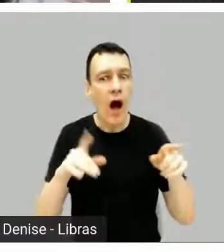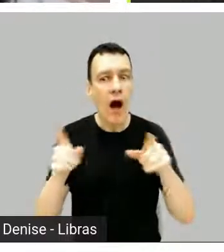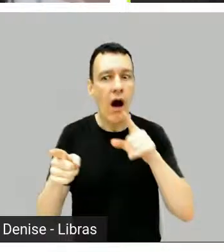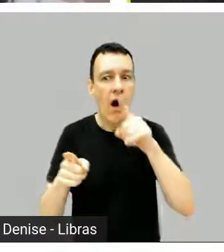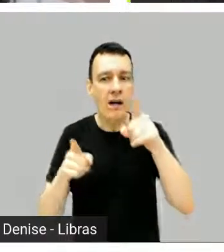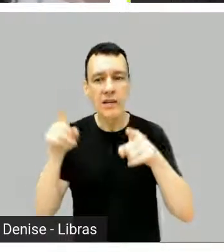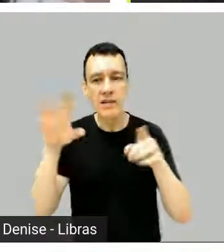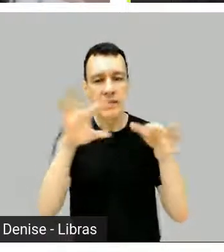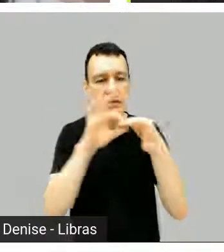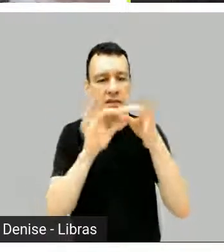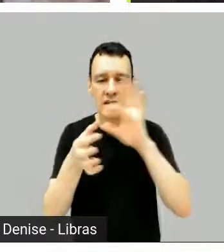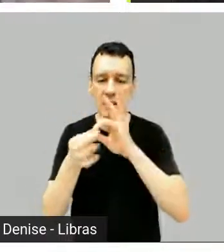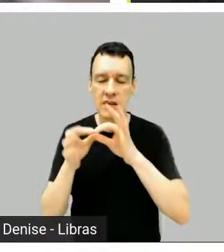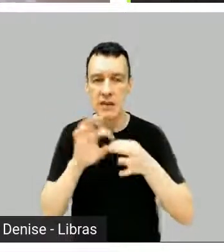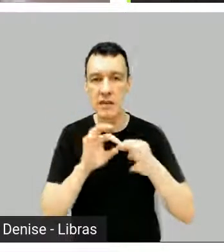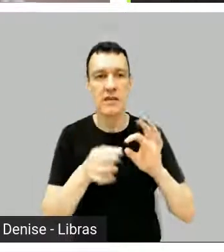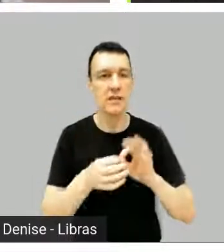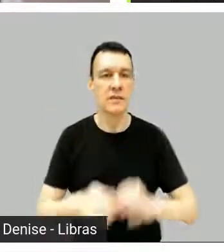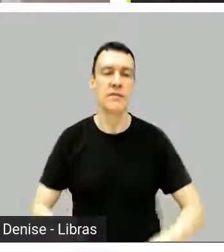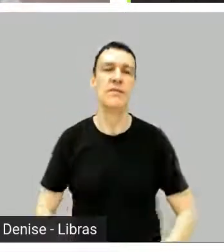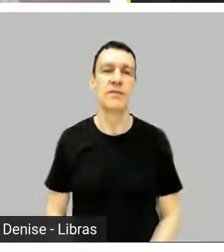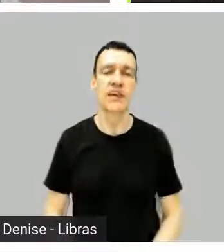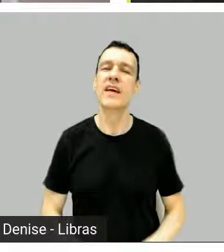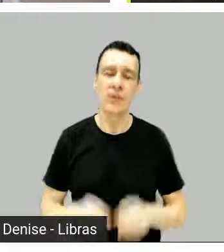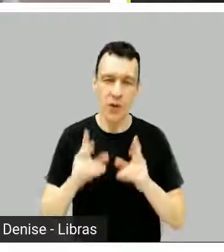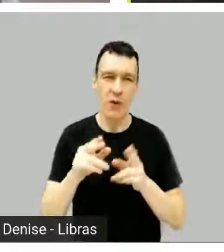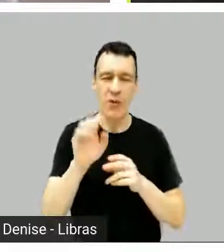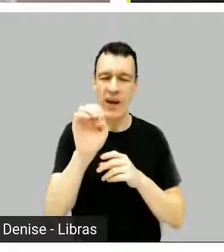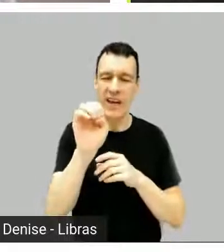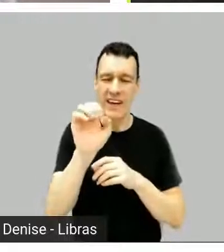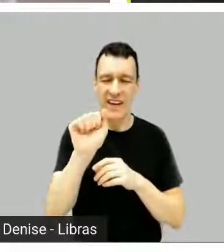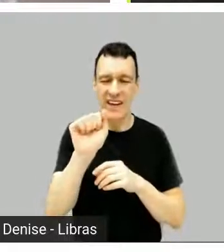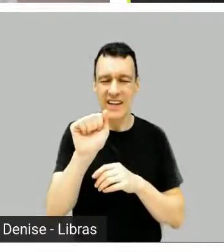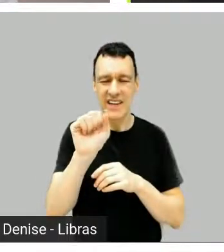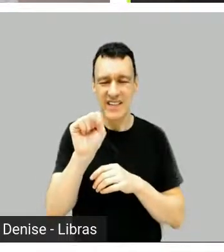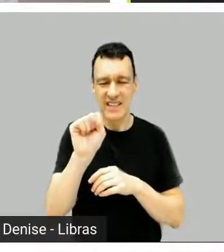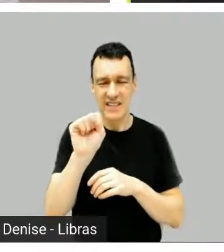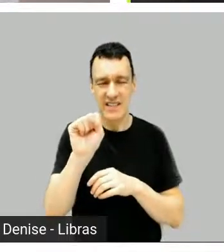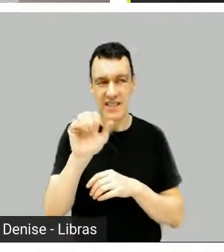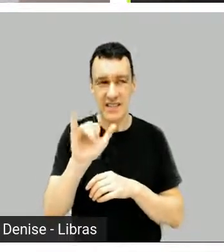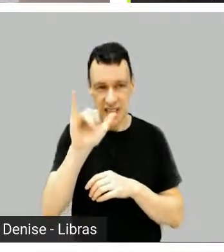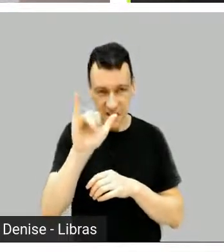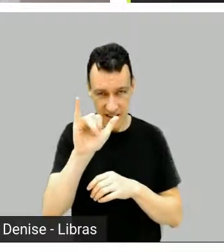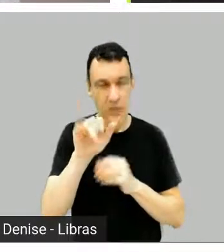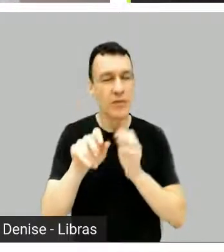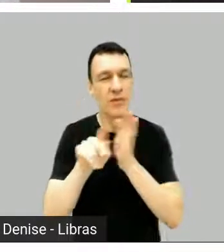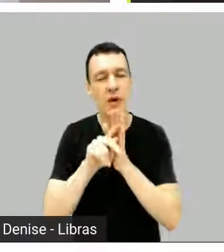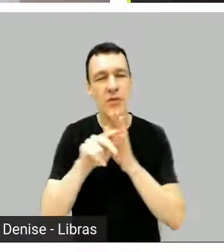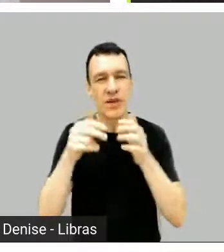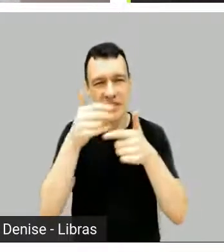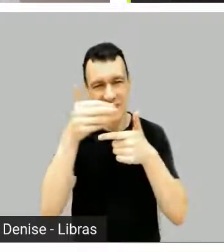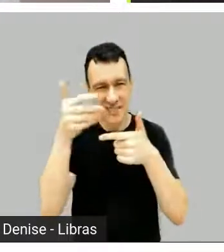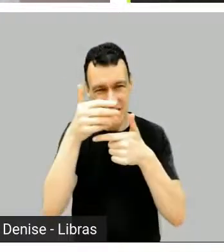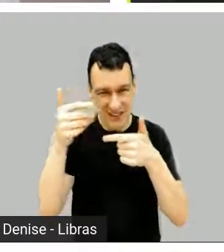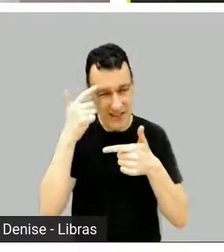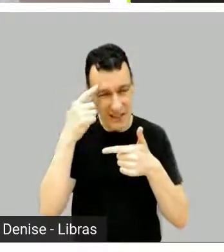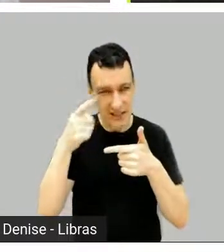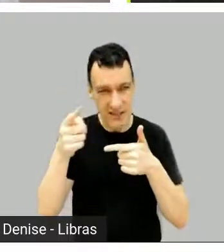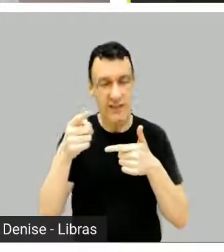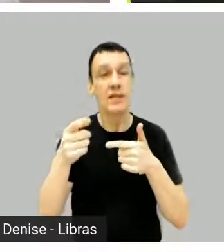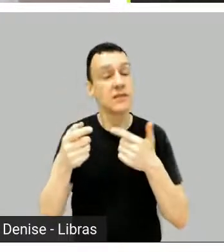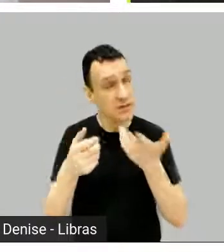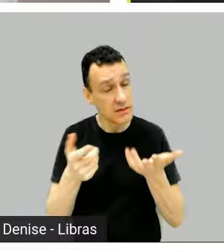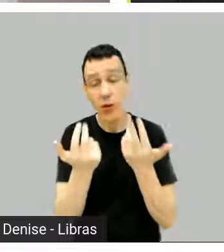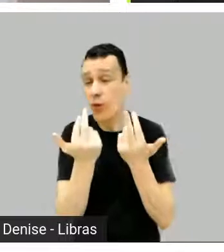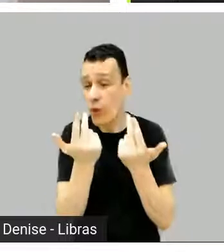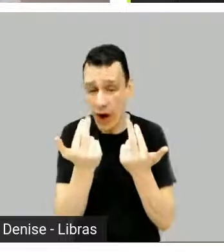Qual que você falou? Easy, da Netflix. Easy, total, adoro Easy. Então, é bem isso, assim, no começo